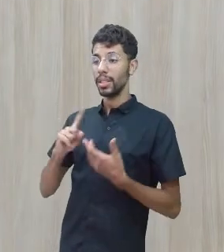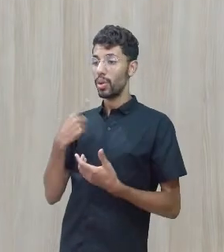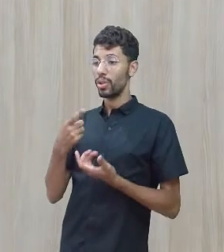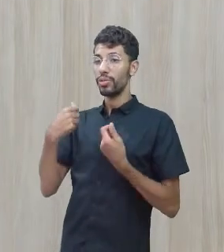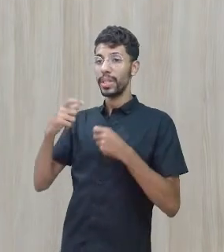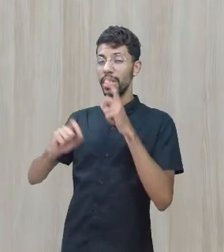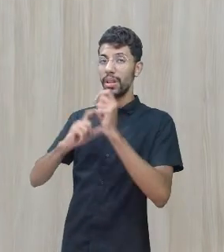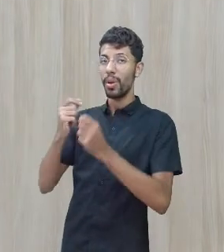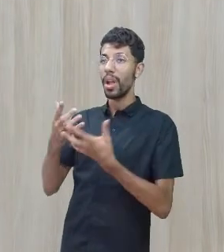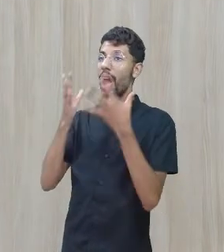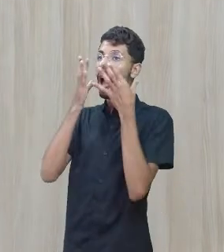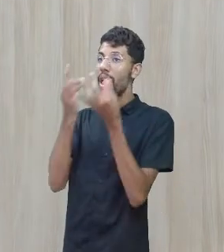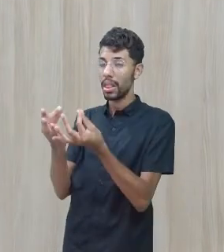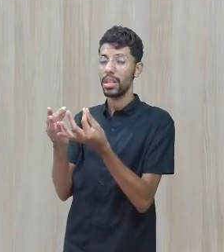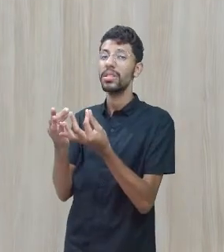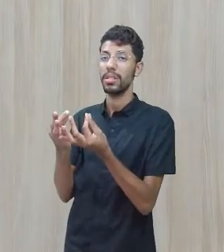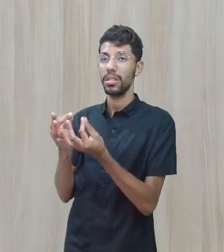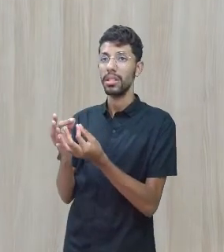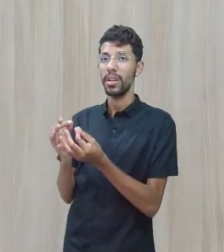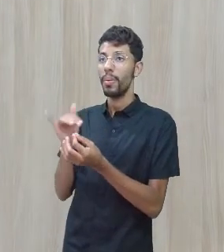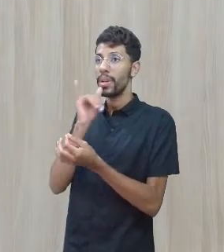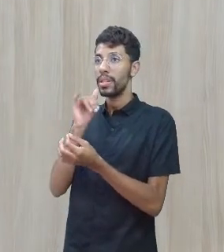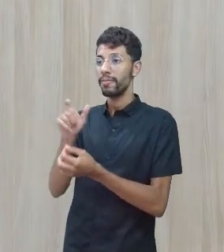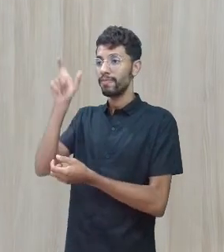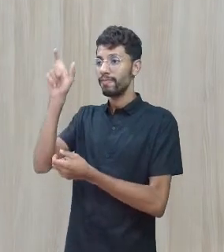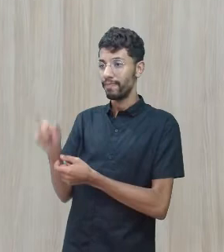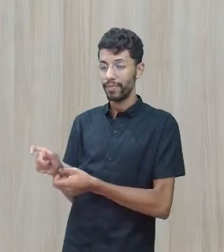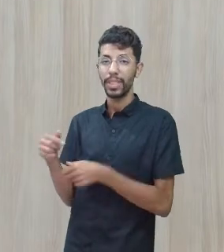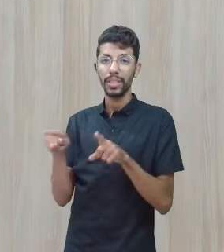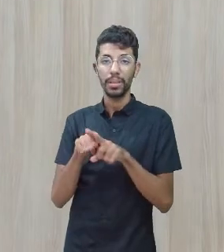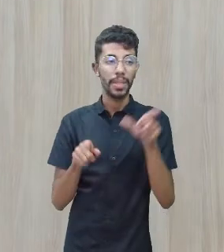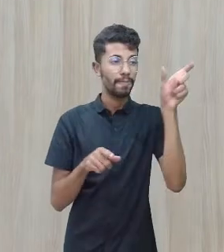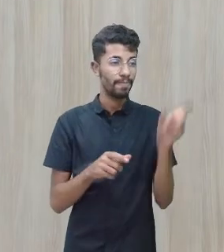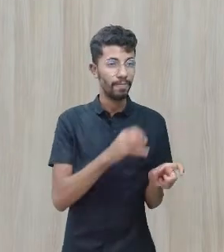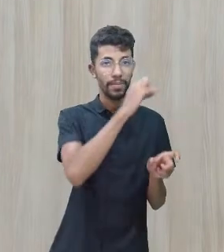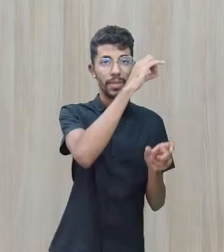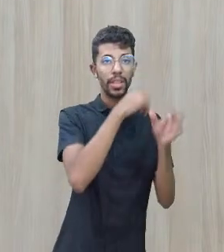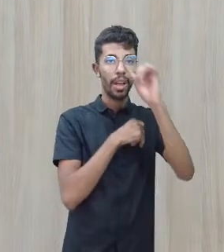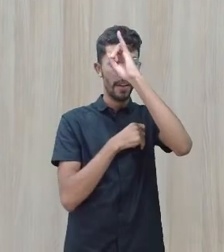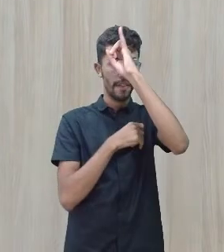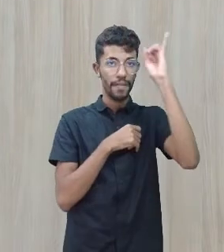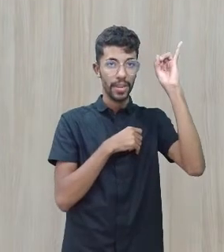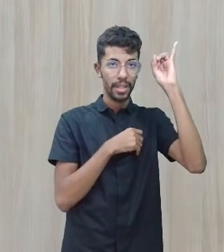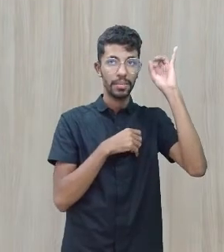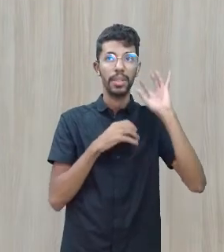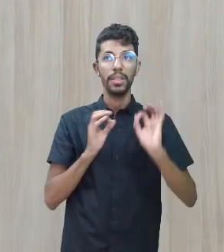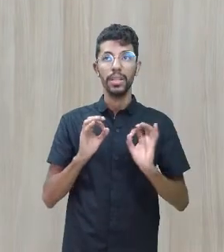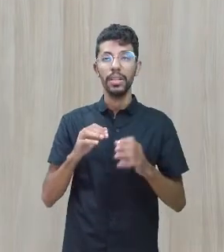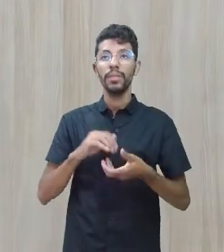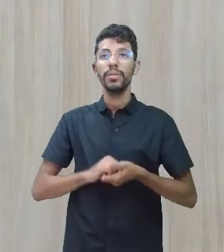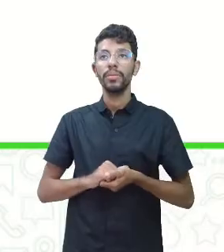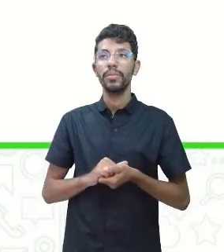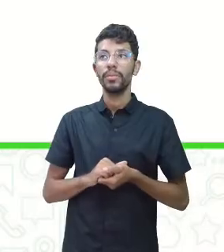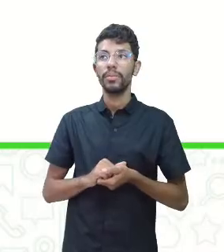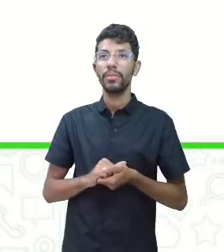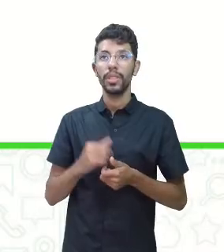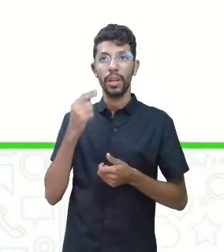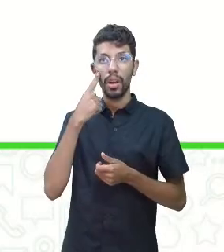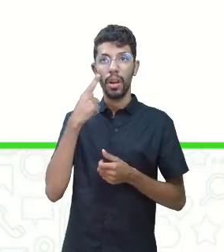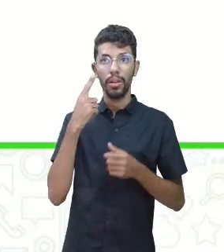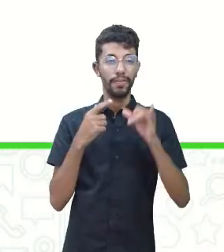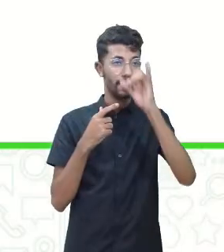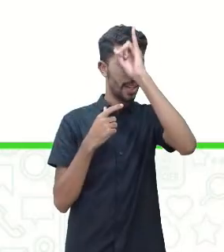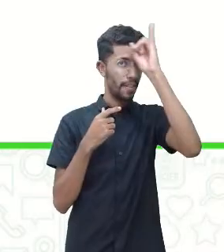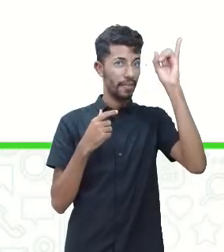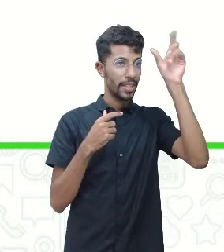atentos tanto ao agressor quanto à vítima. A atenção para a vítima é para que ela possa